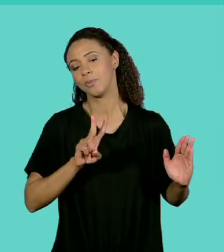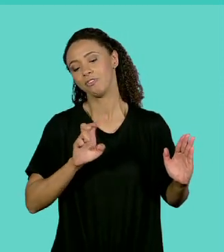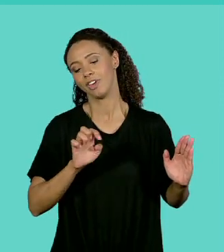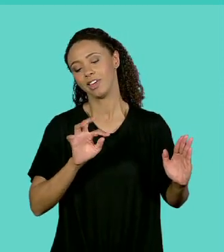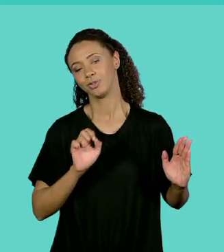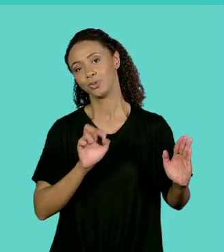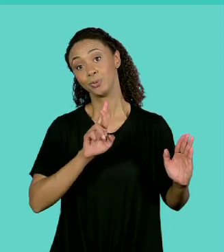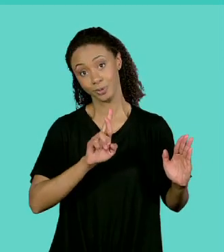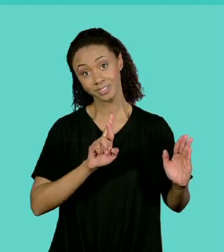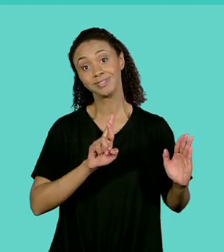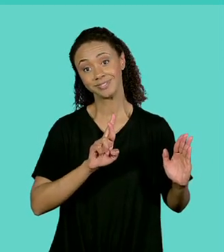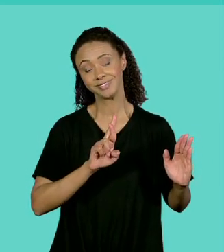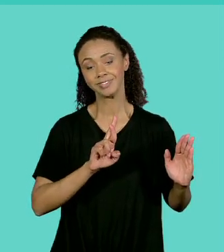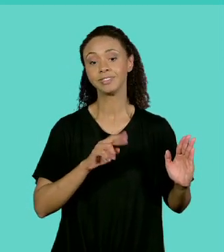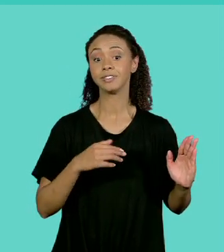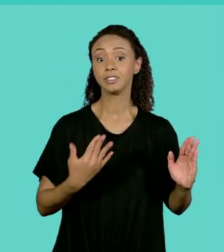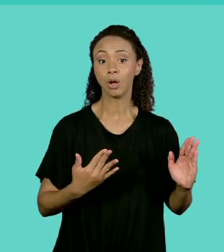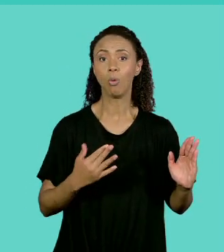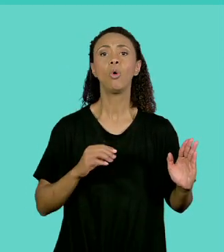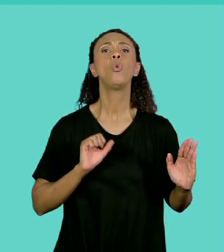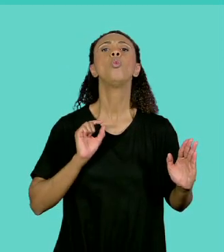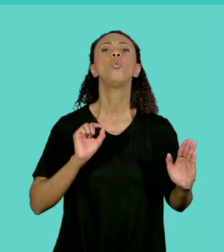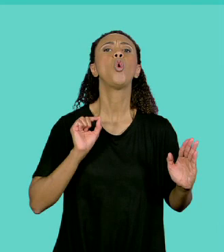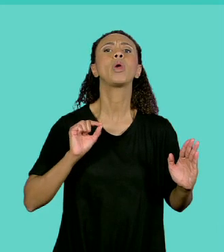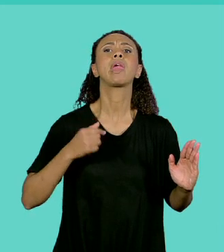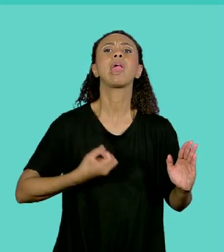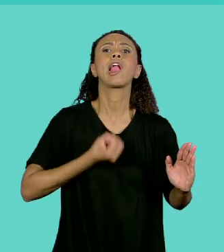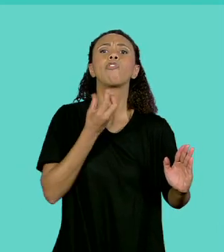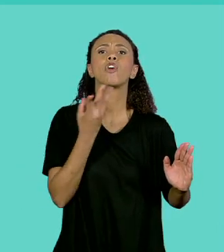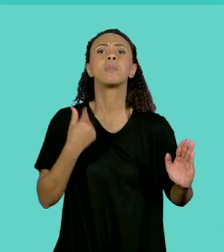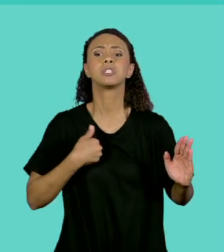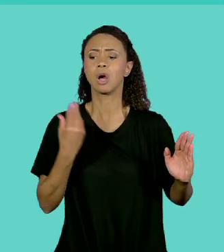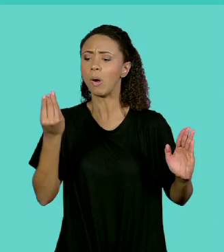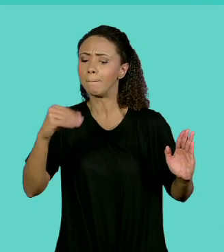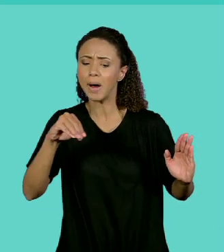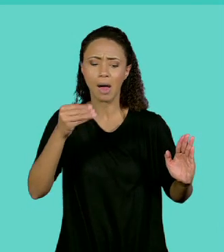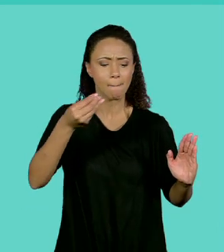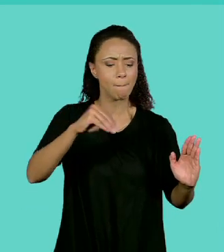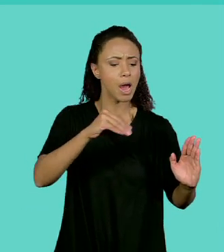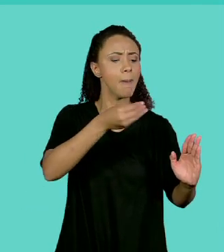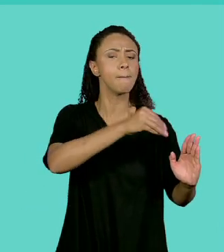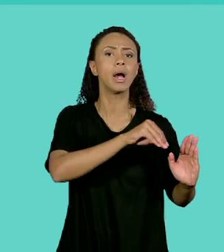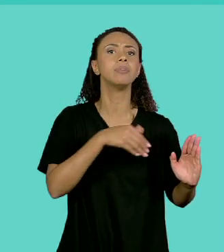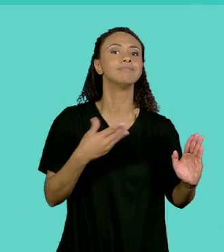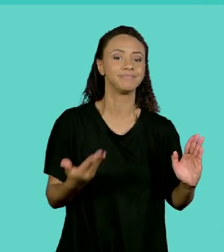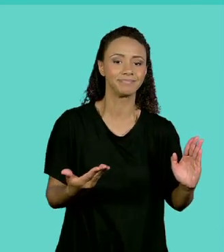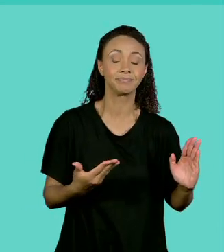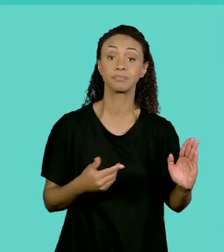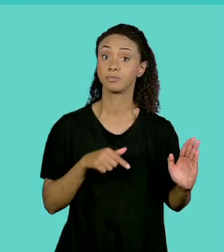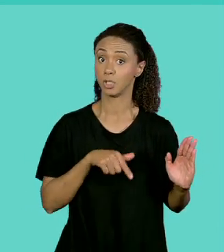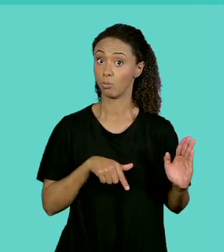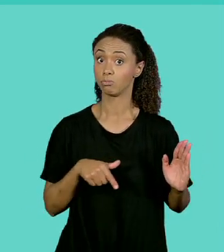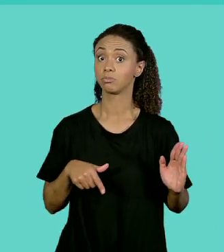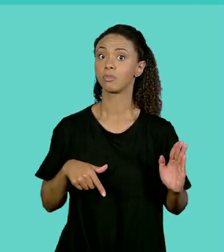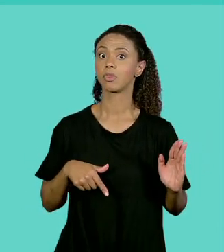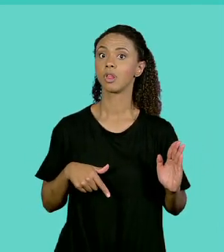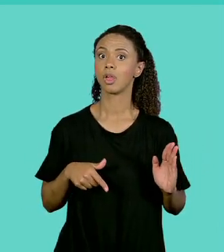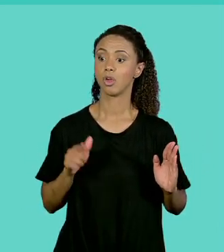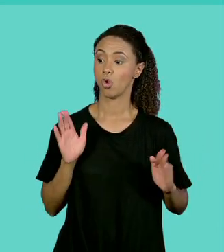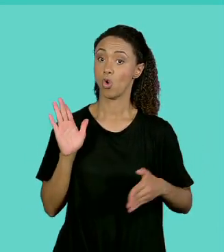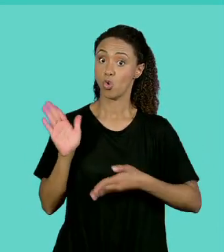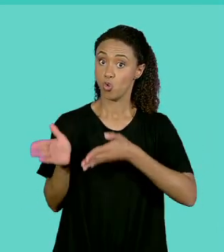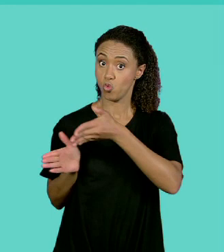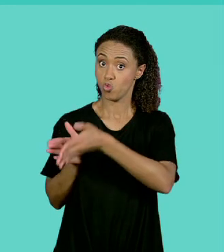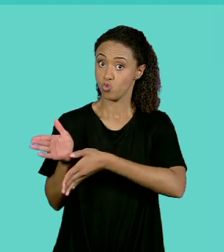o tipo de dado que nós vamos armazenar dentro. E a ideia é que esse trem ou esse vetor, ele possa